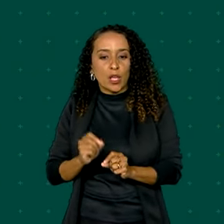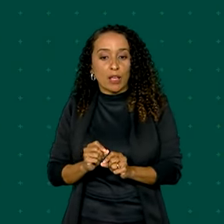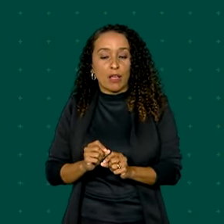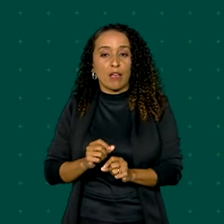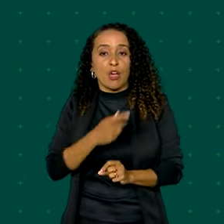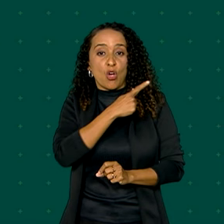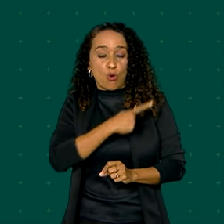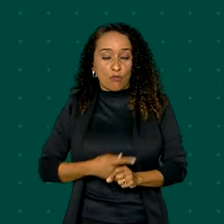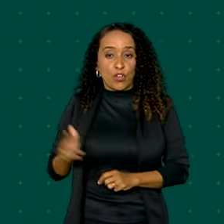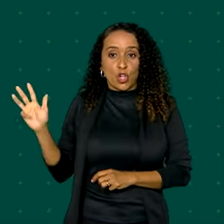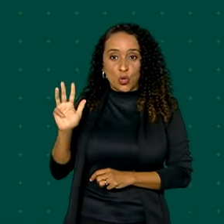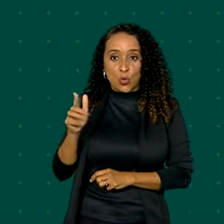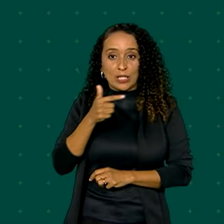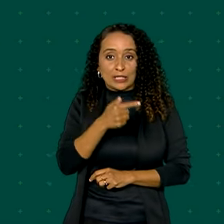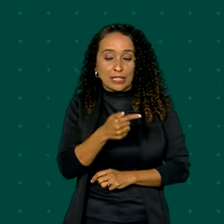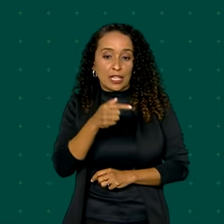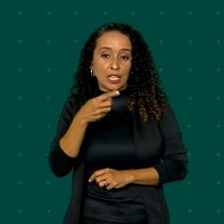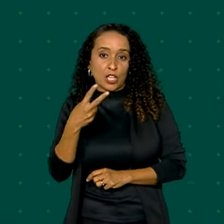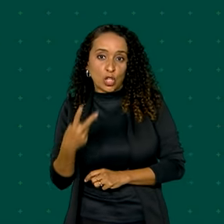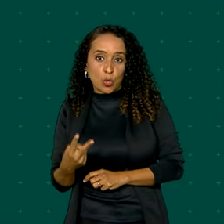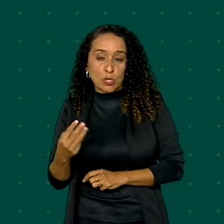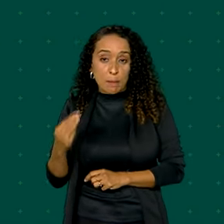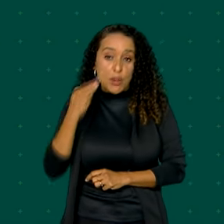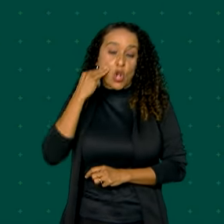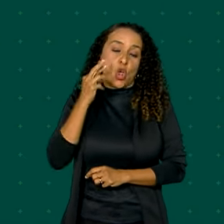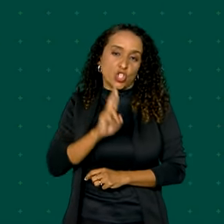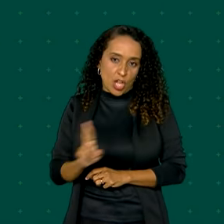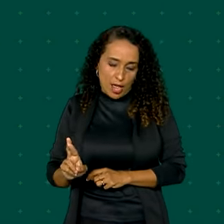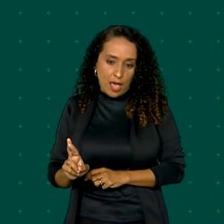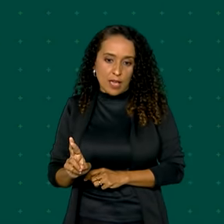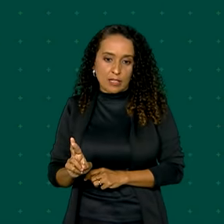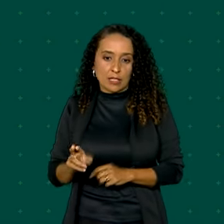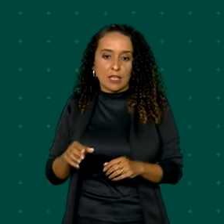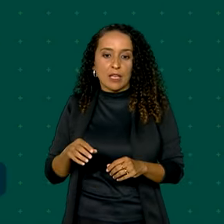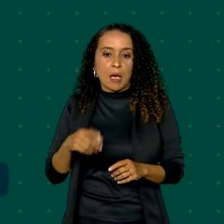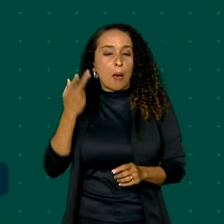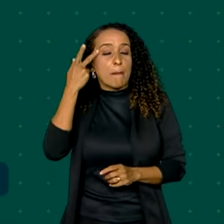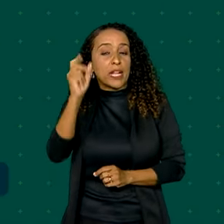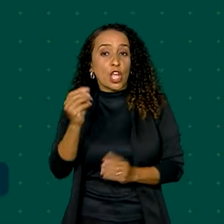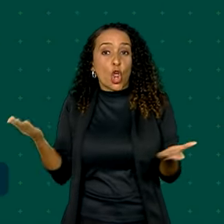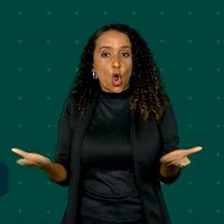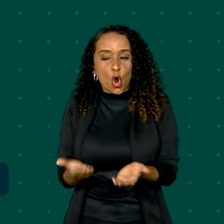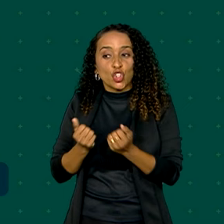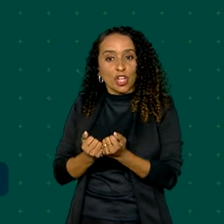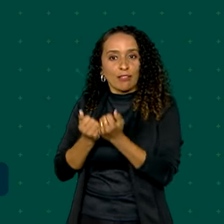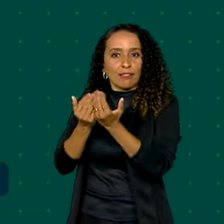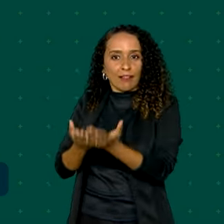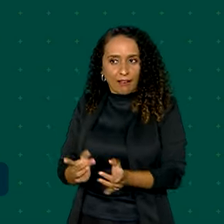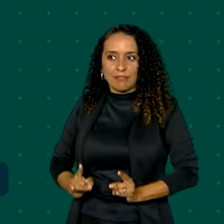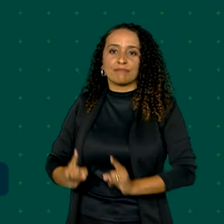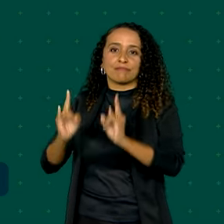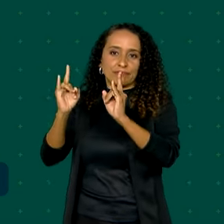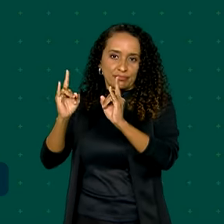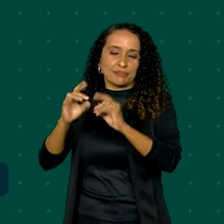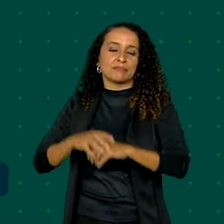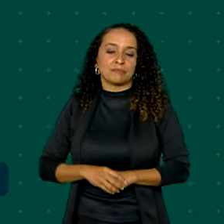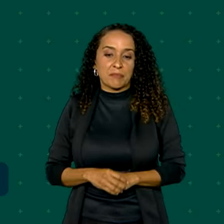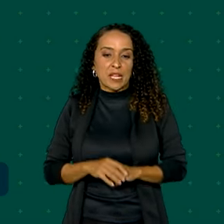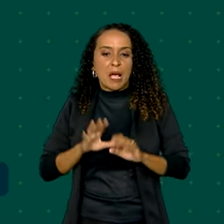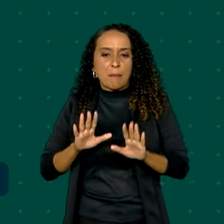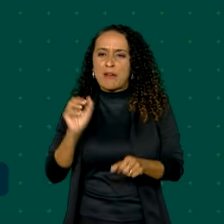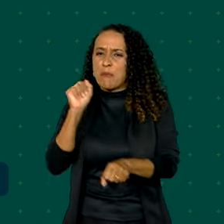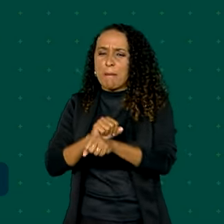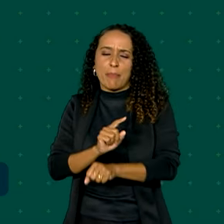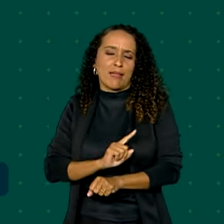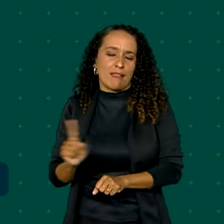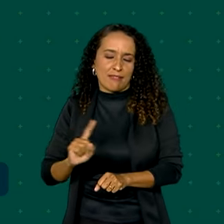Lula, 72 milhões de reais para que a gente pudesse hoje estar entregando essas unidades habitacionais. Mas a gente não vai parar